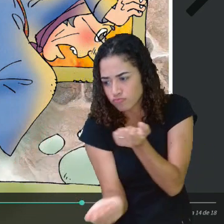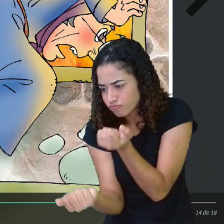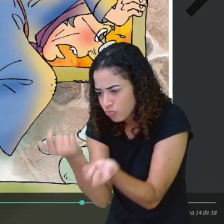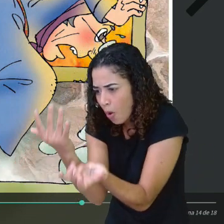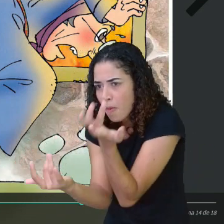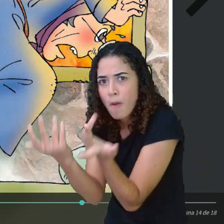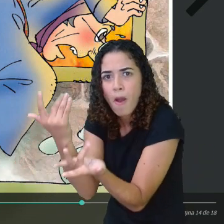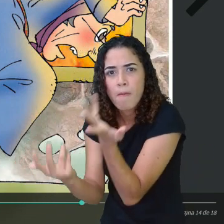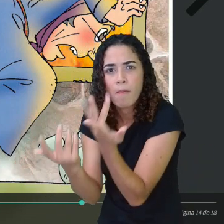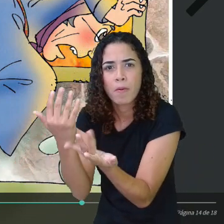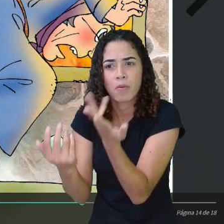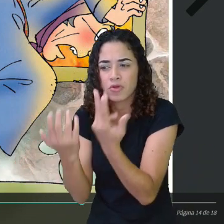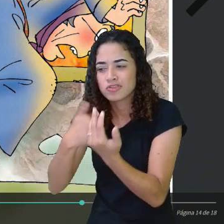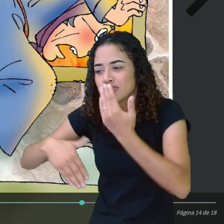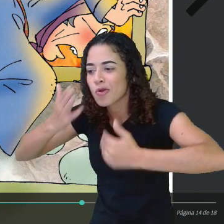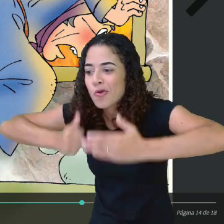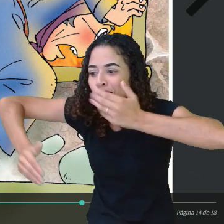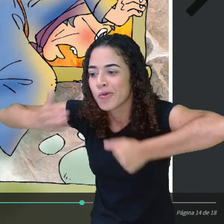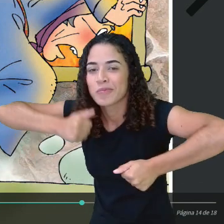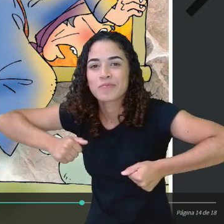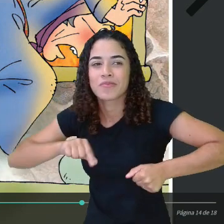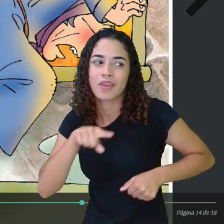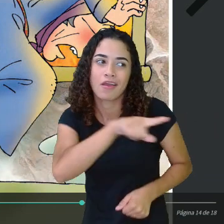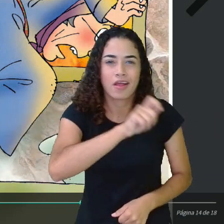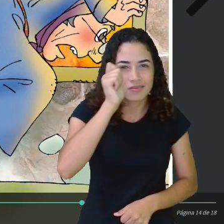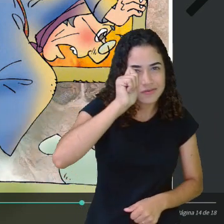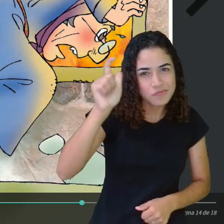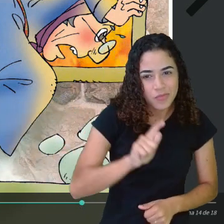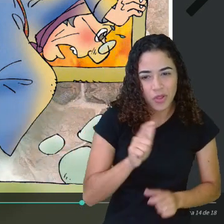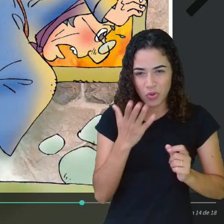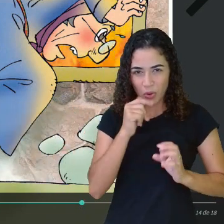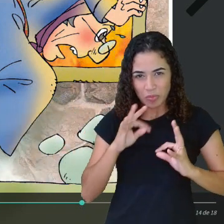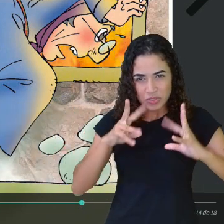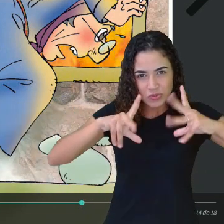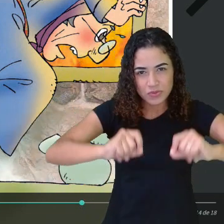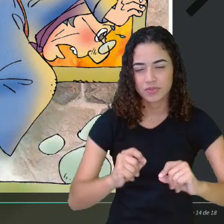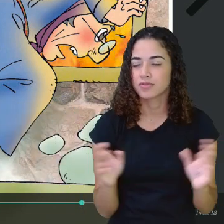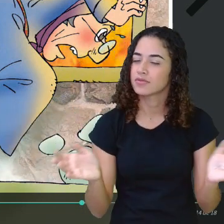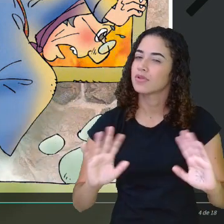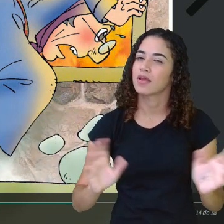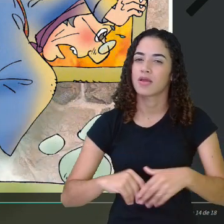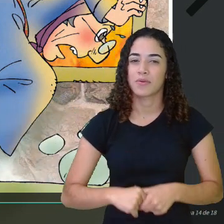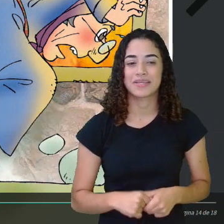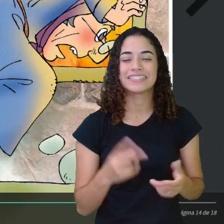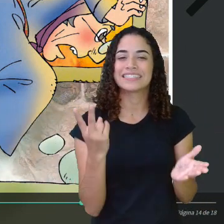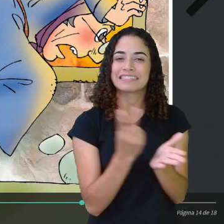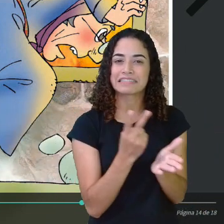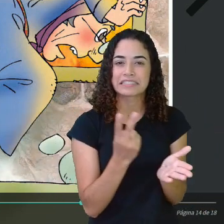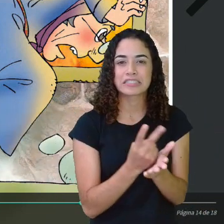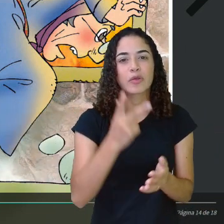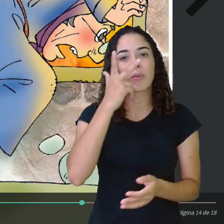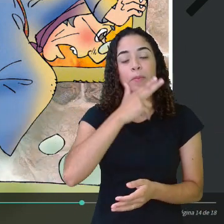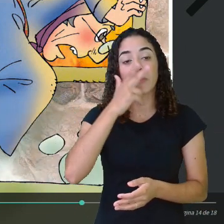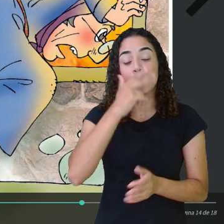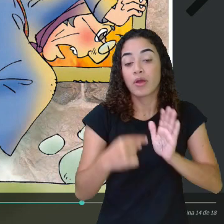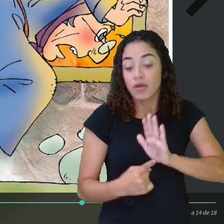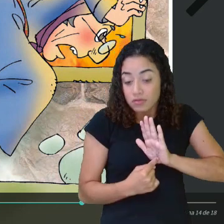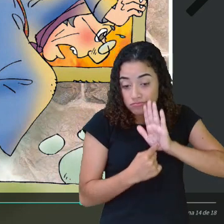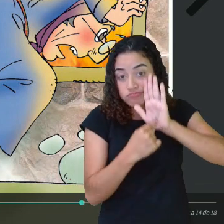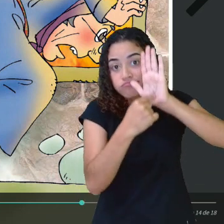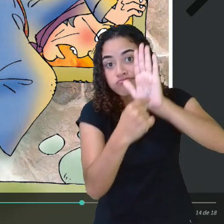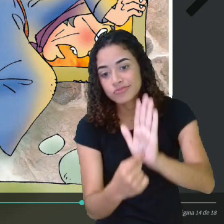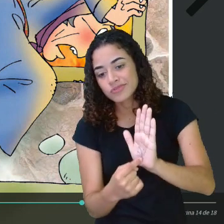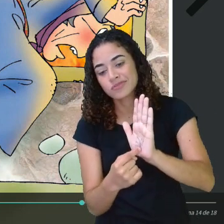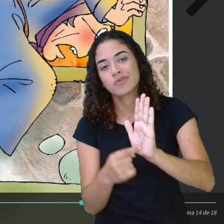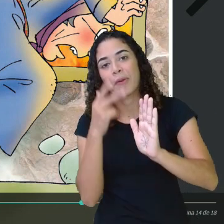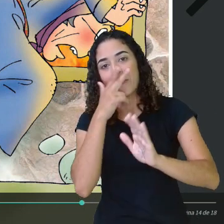devorá-lo. Porém, muito esperto, João não comia tudo e sempre mostrava o mesmo osso de galinha para a bruxa,